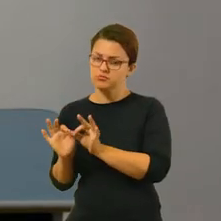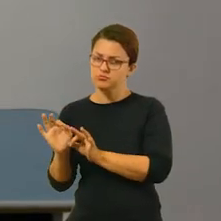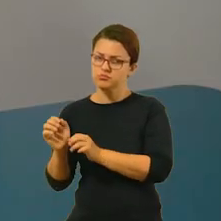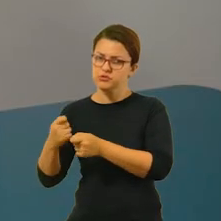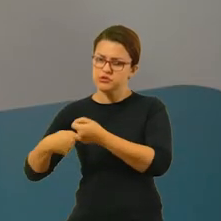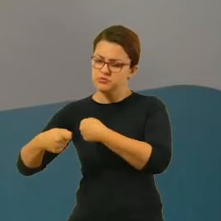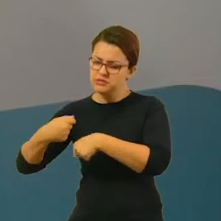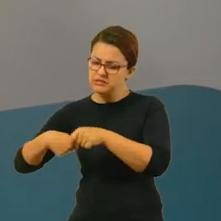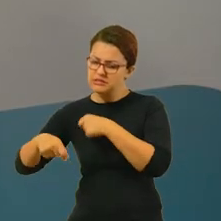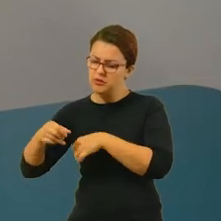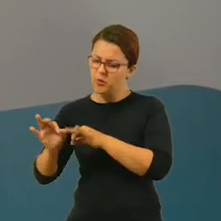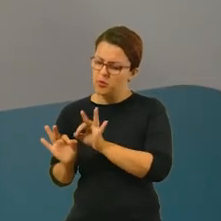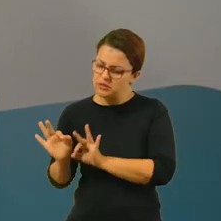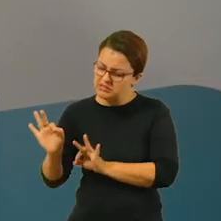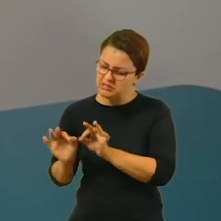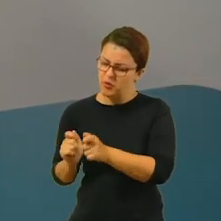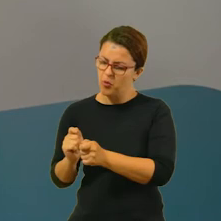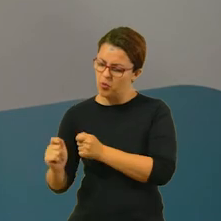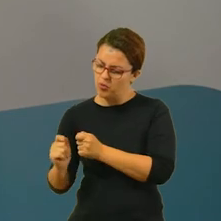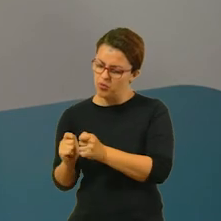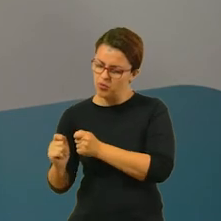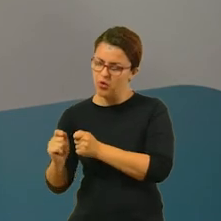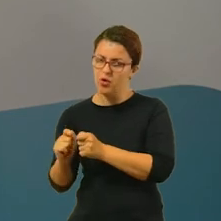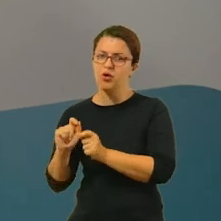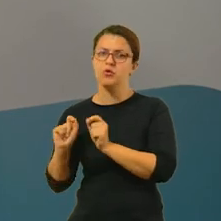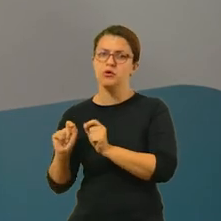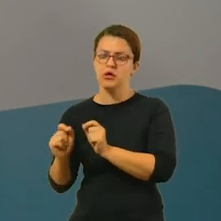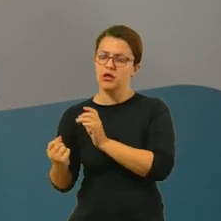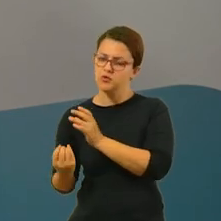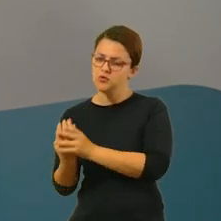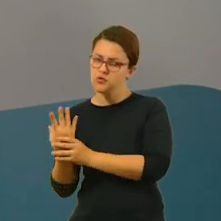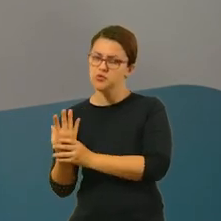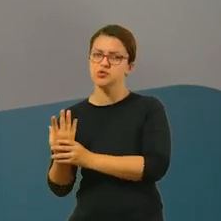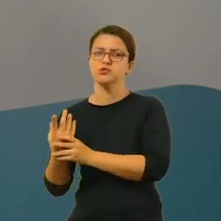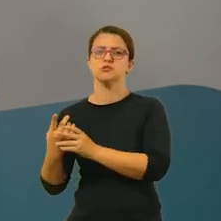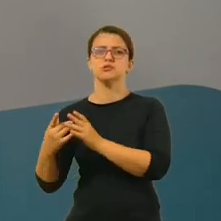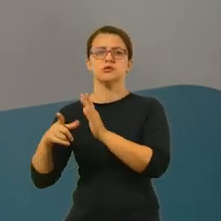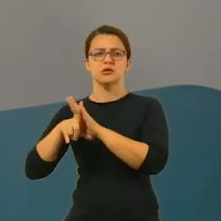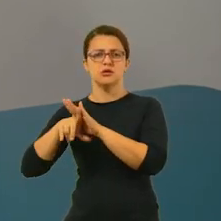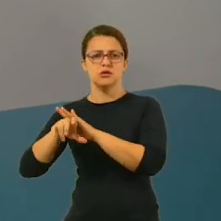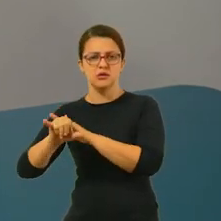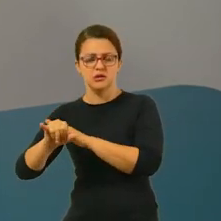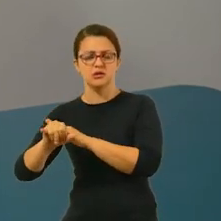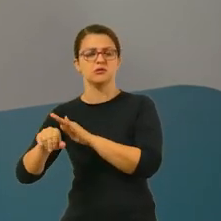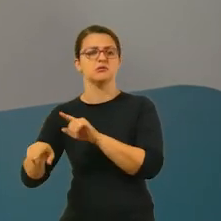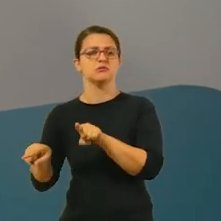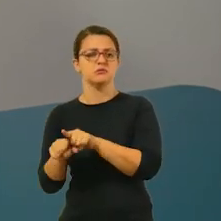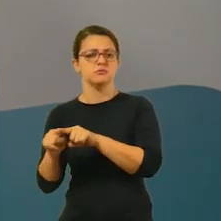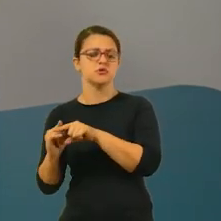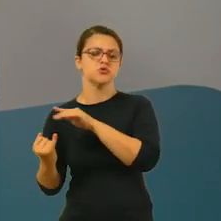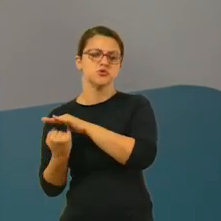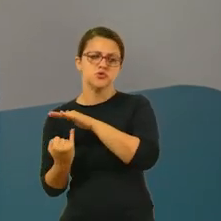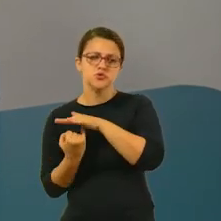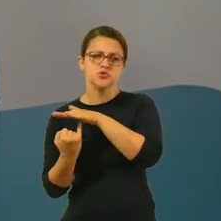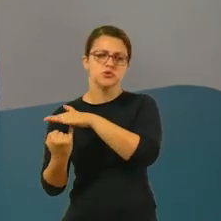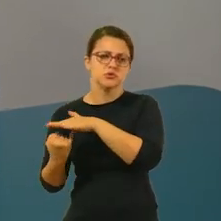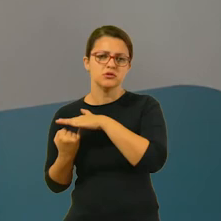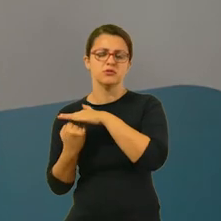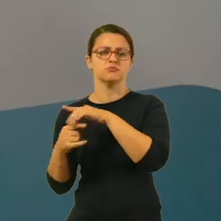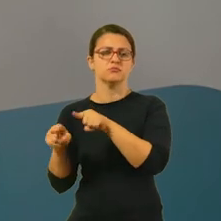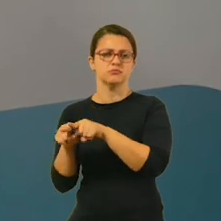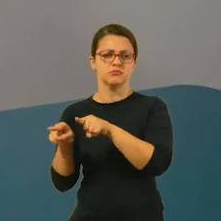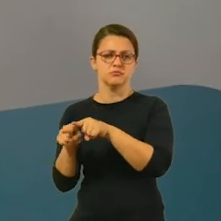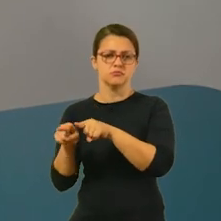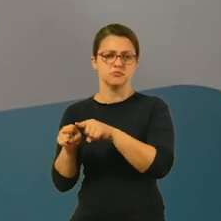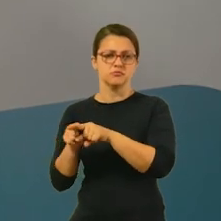administração. Então, o governo, ele cria as leis e as instituições. E também o governo